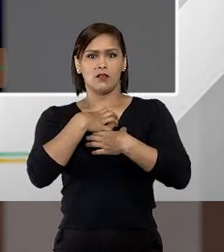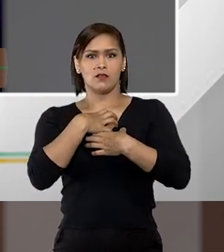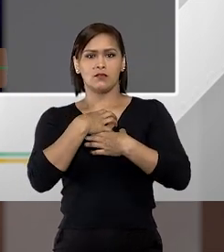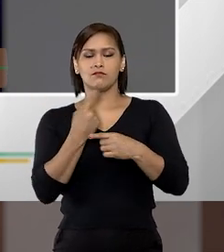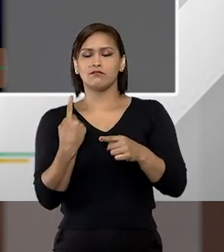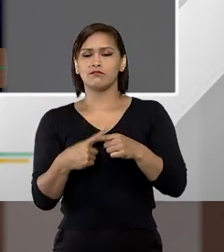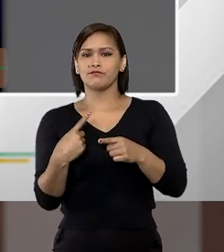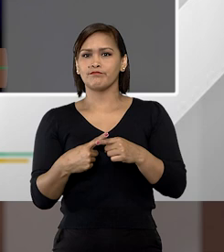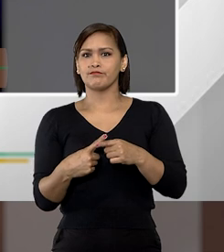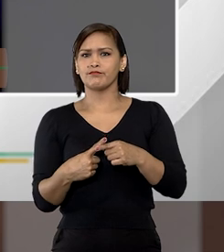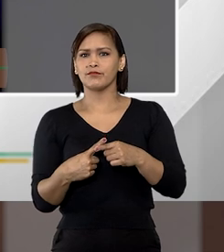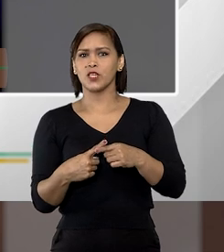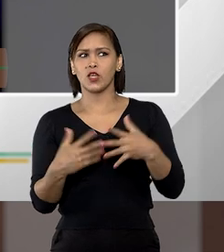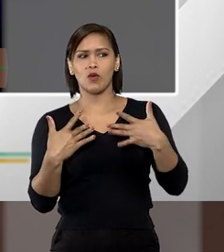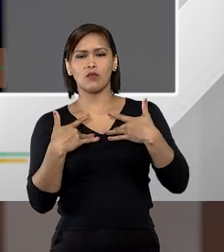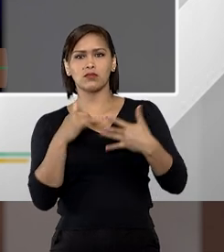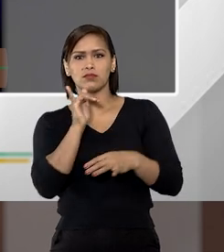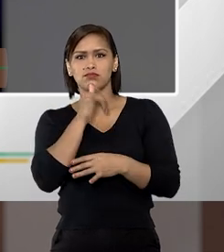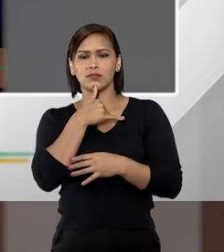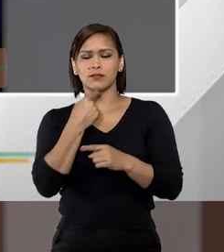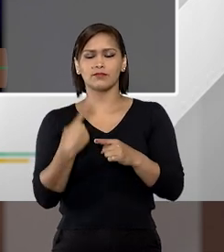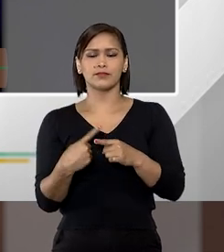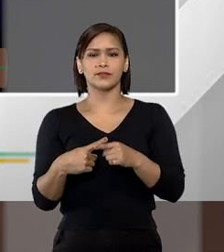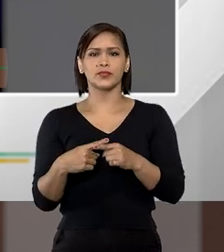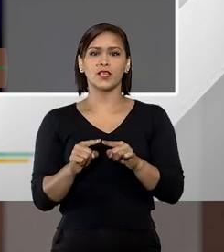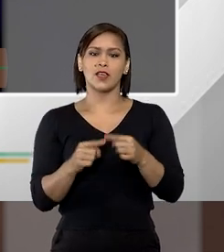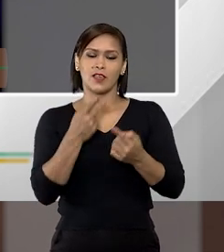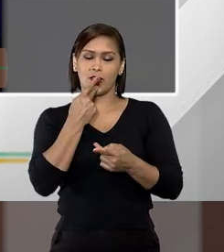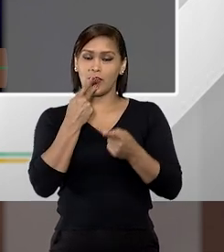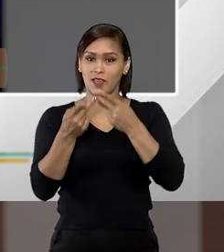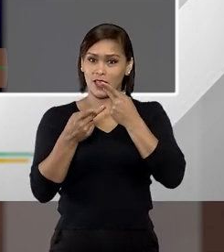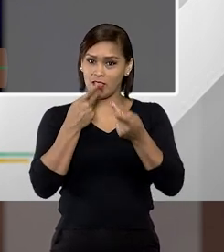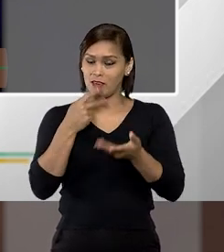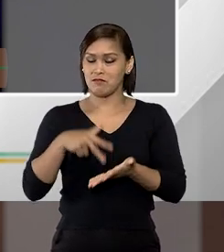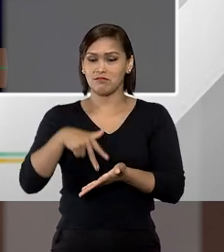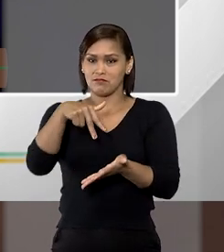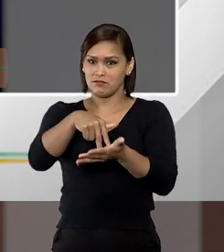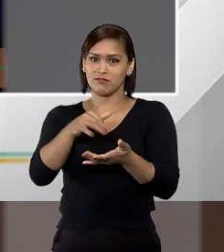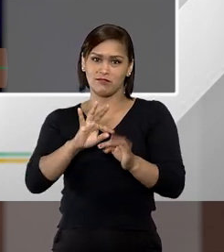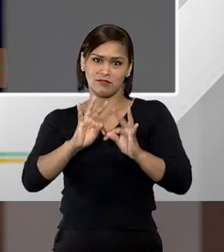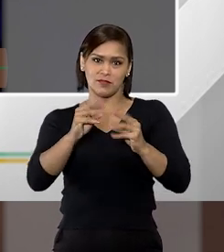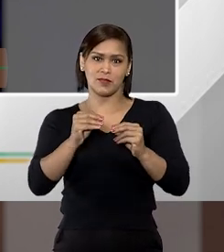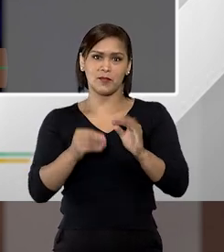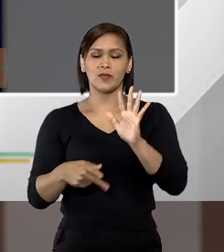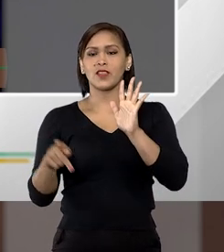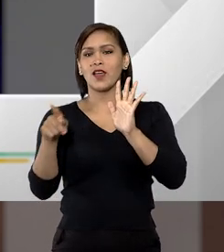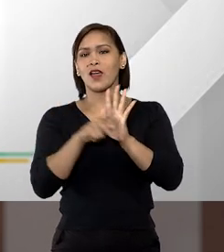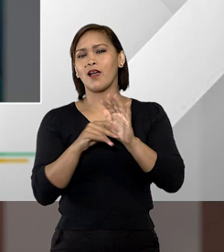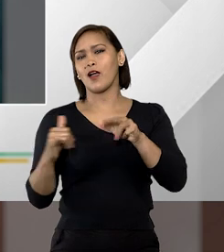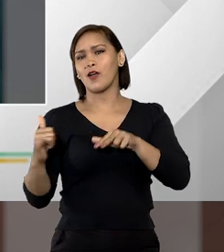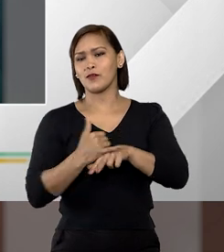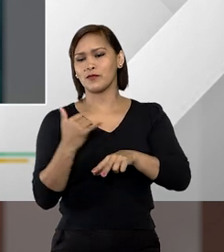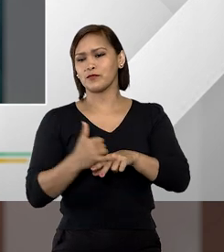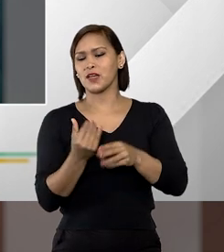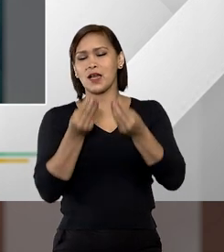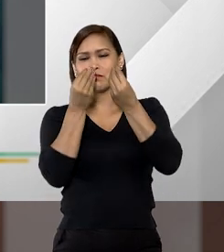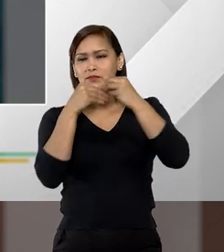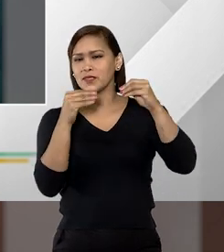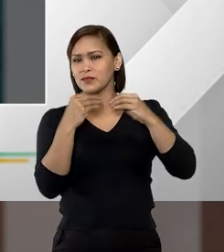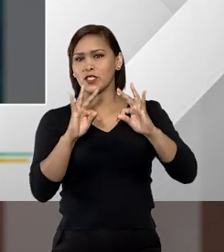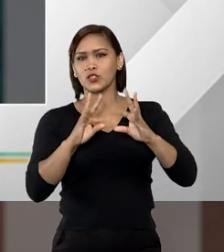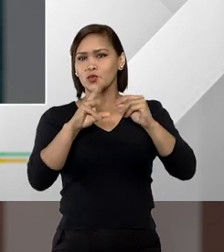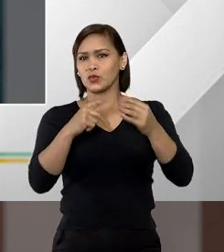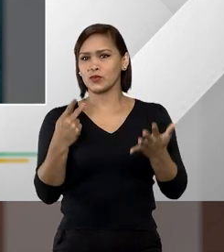me chocou bastante então era isso que queria colocar para vocês a própria vítima banaliza toda a